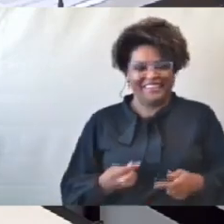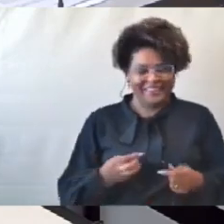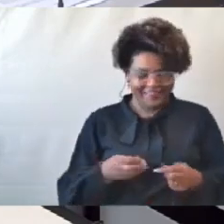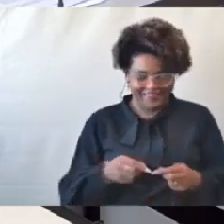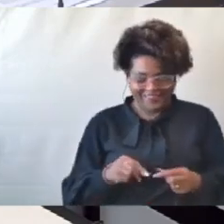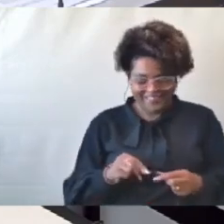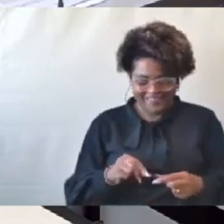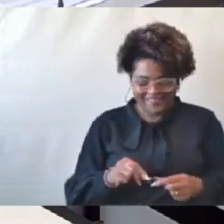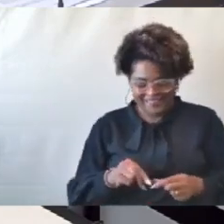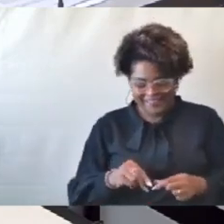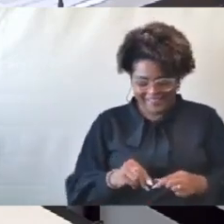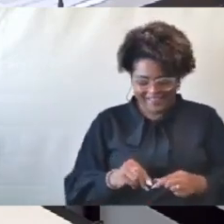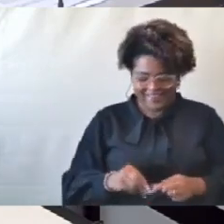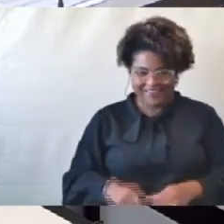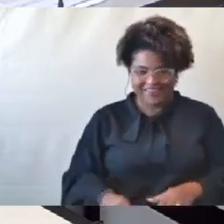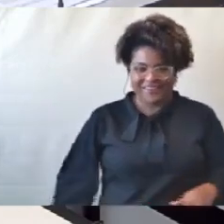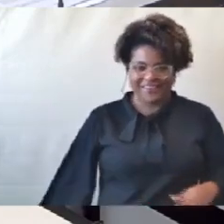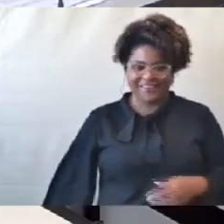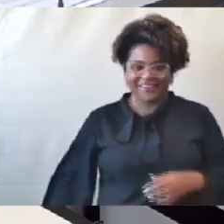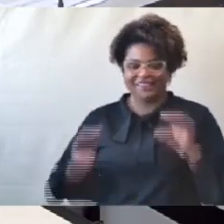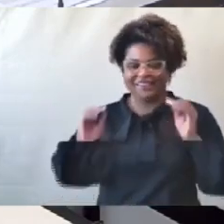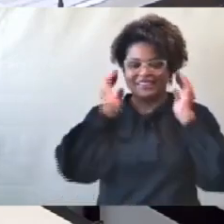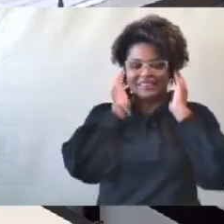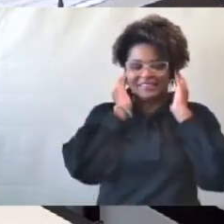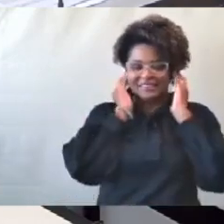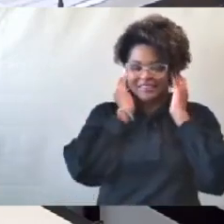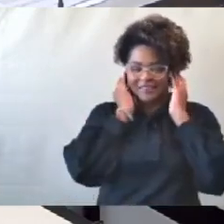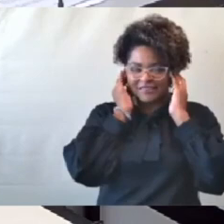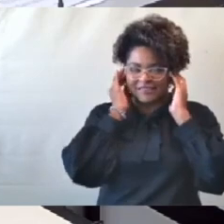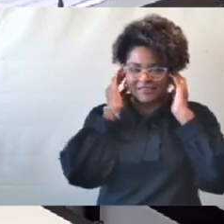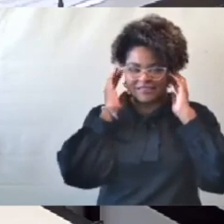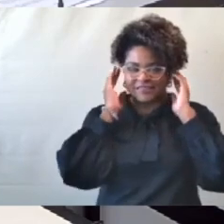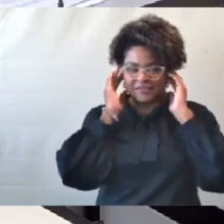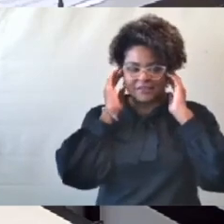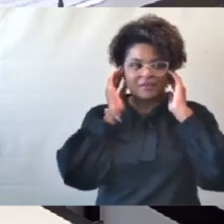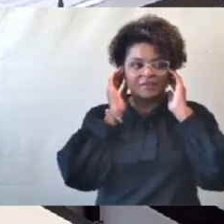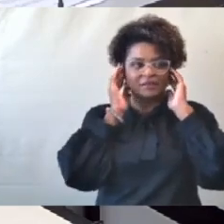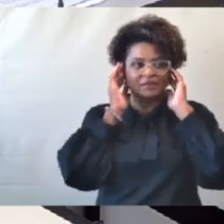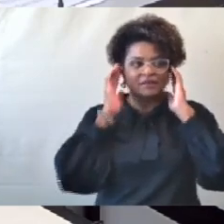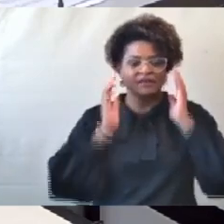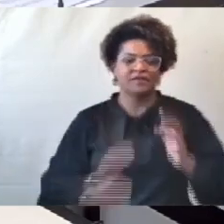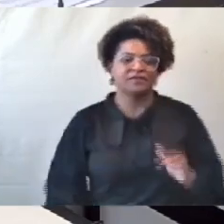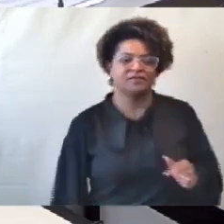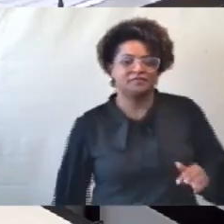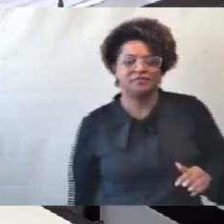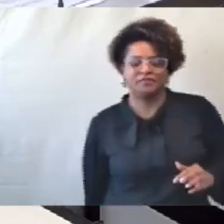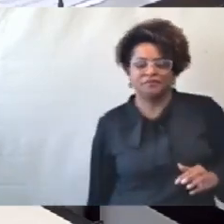Pabllo Francisco Esteves, assessoria, pede que o senhor se manifeste.